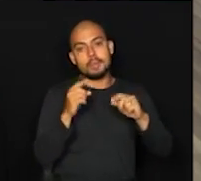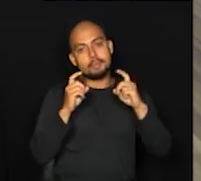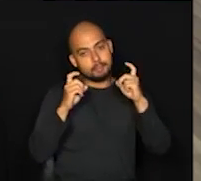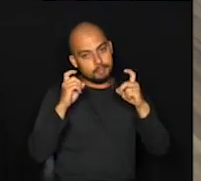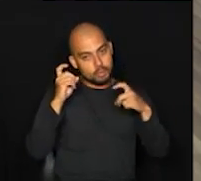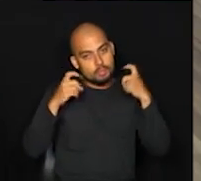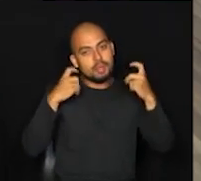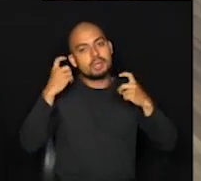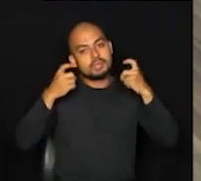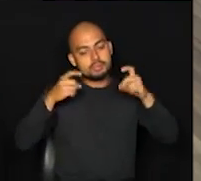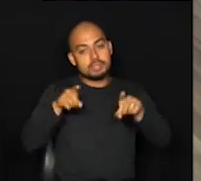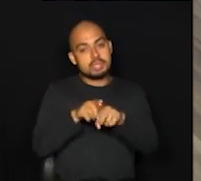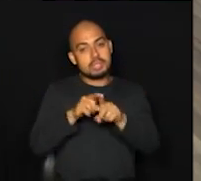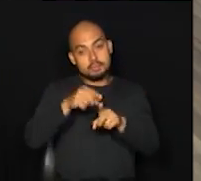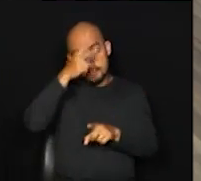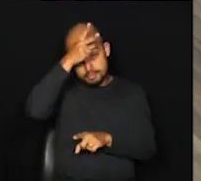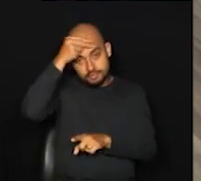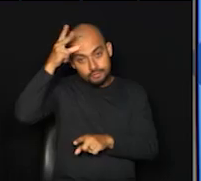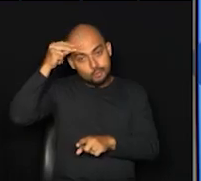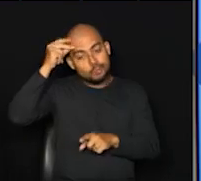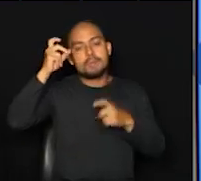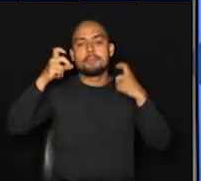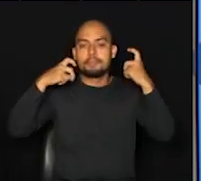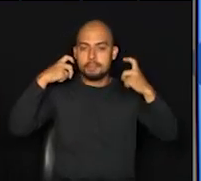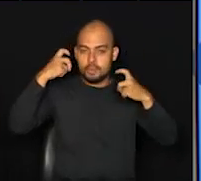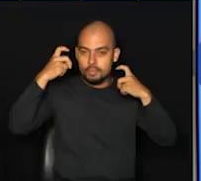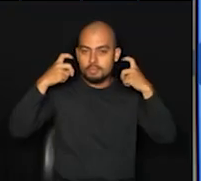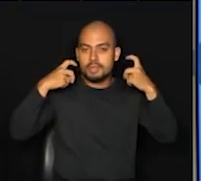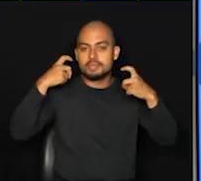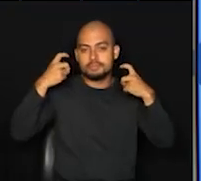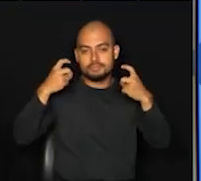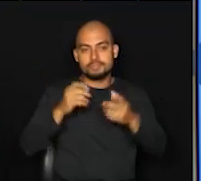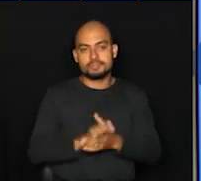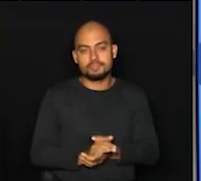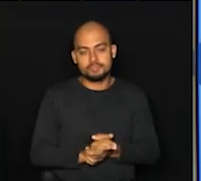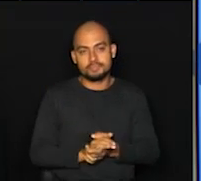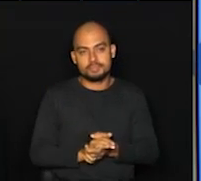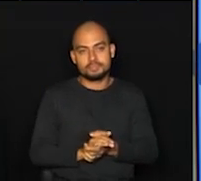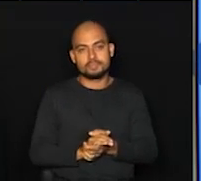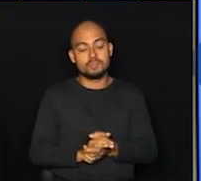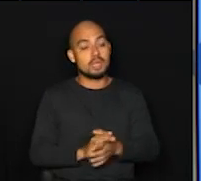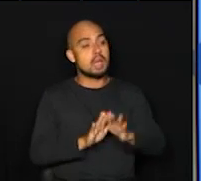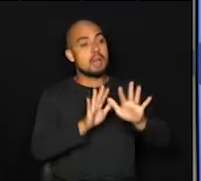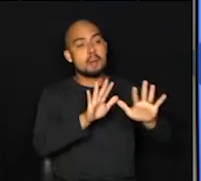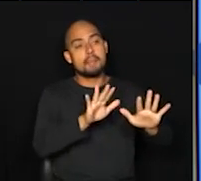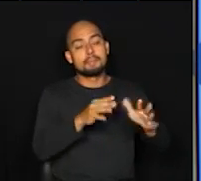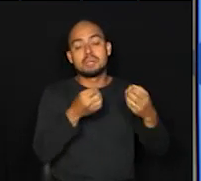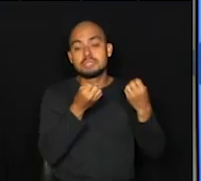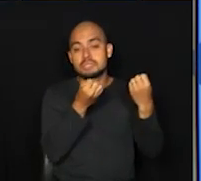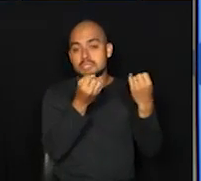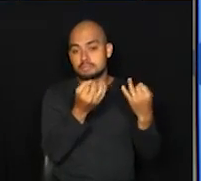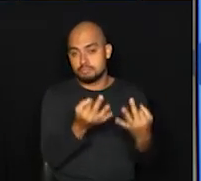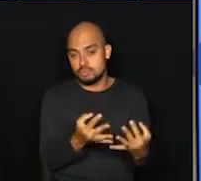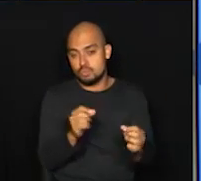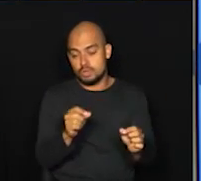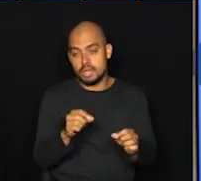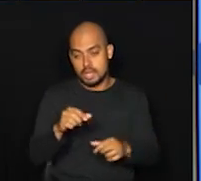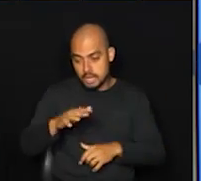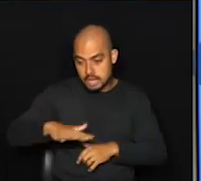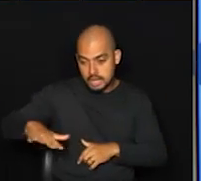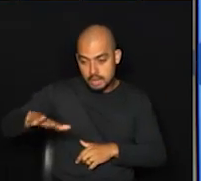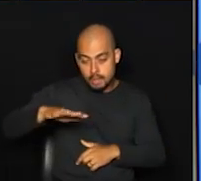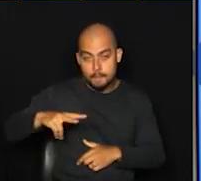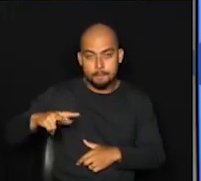Prefeitura também tem essa preocupação. Isso, só que eles salientam que no caso, principalmente, da rede particular,